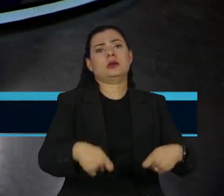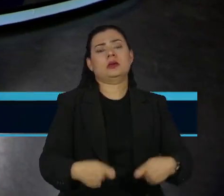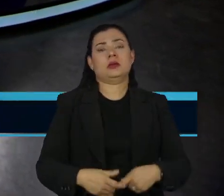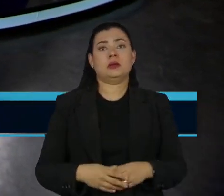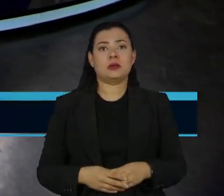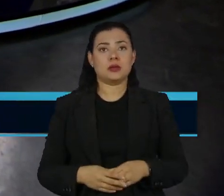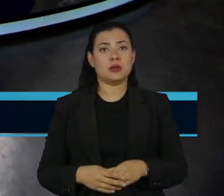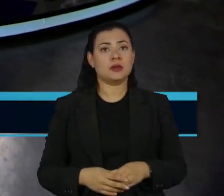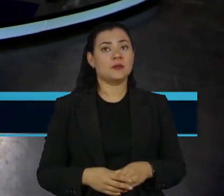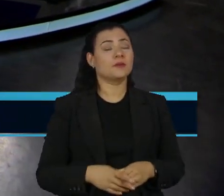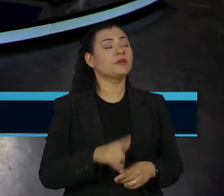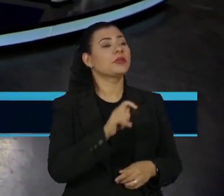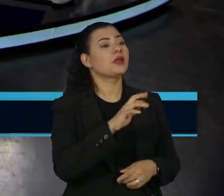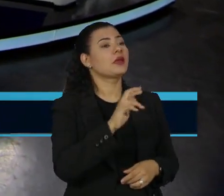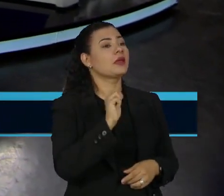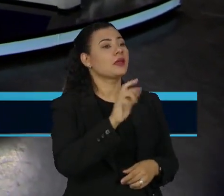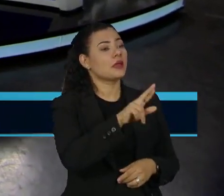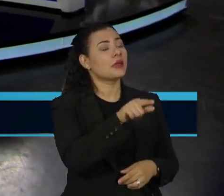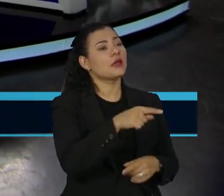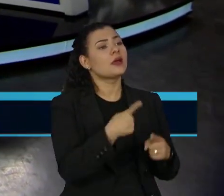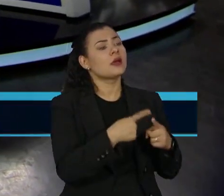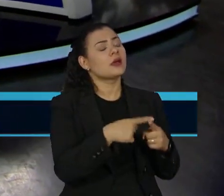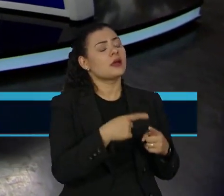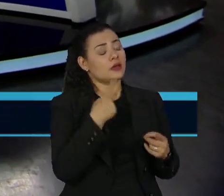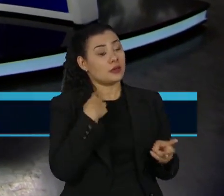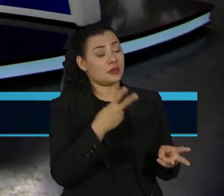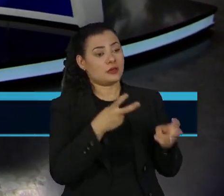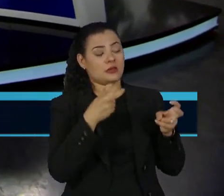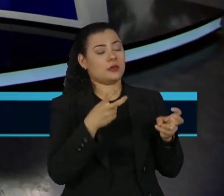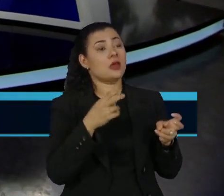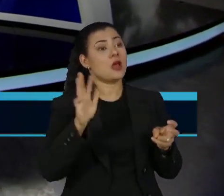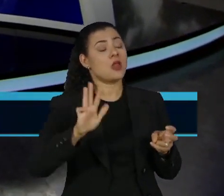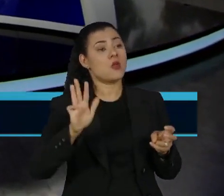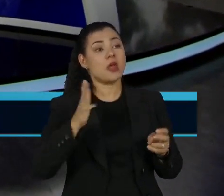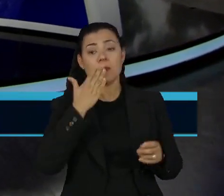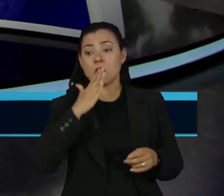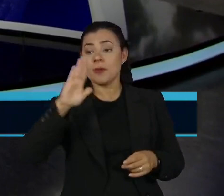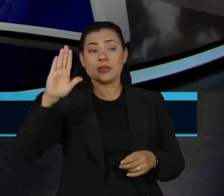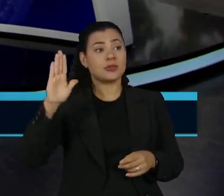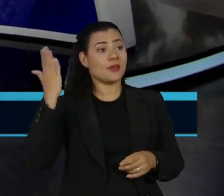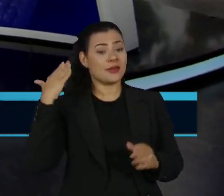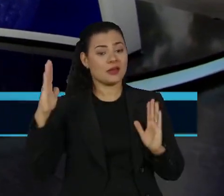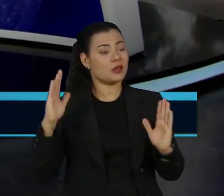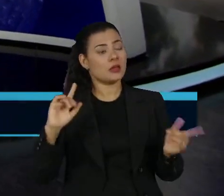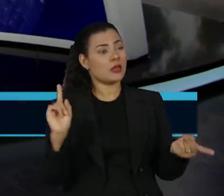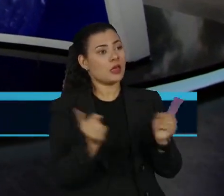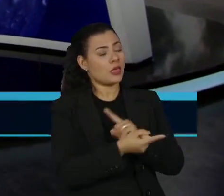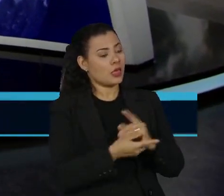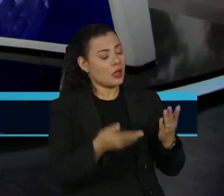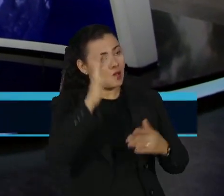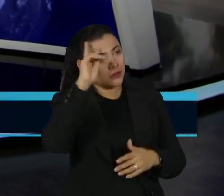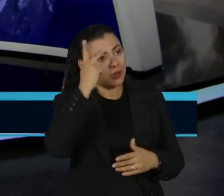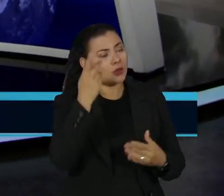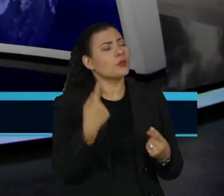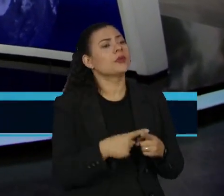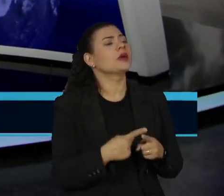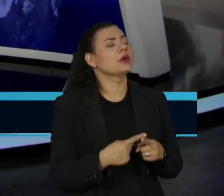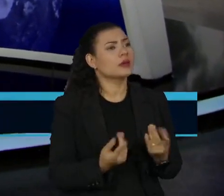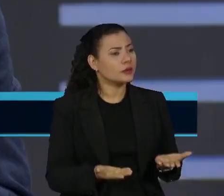Gésner, por que nós estamos vendo o inverso do que Lula prometeu durante a campanha? Olha, porque não